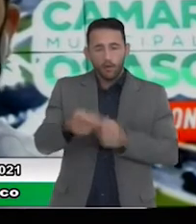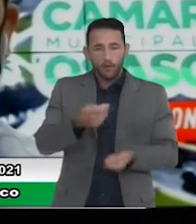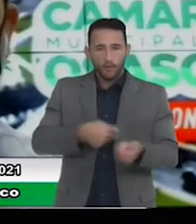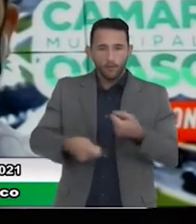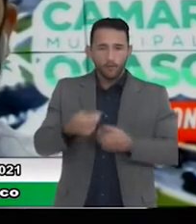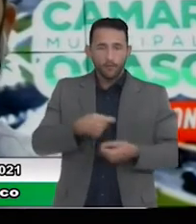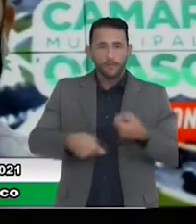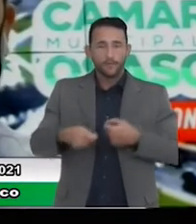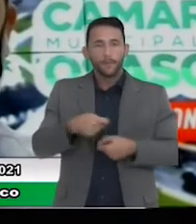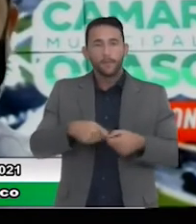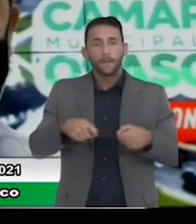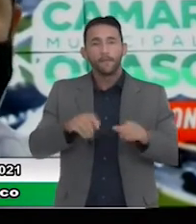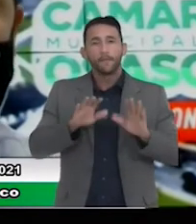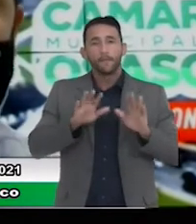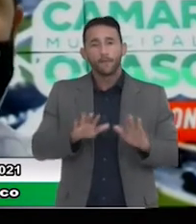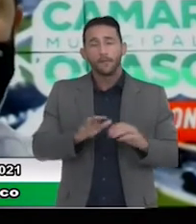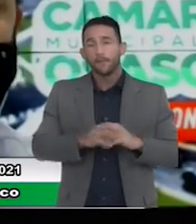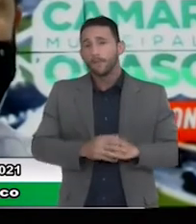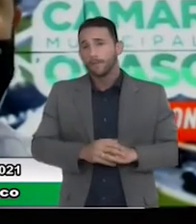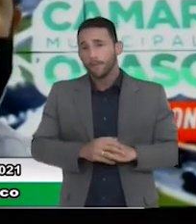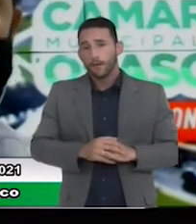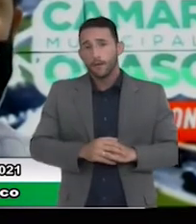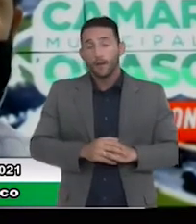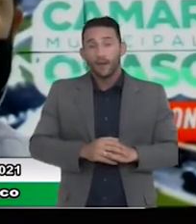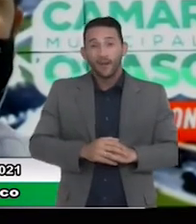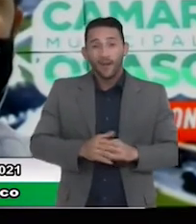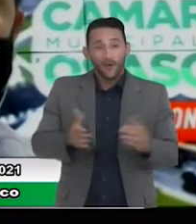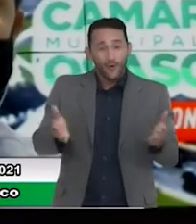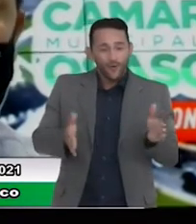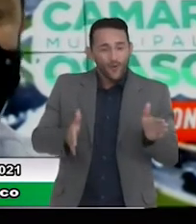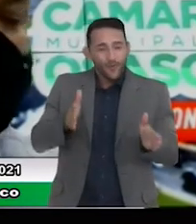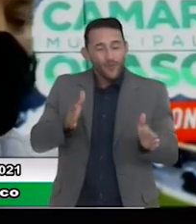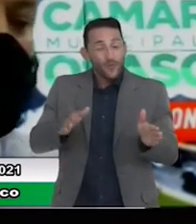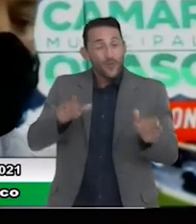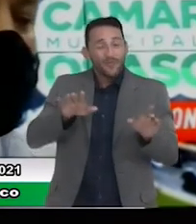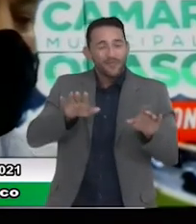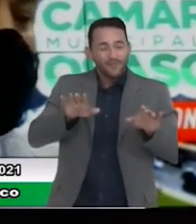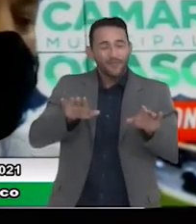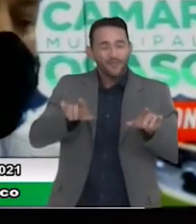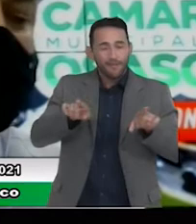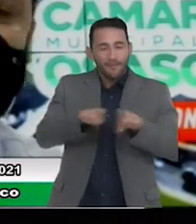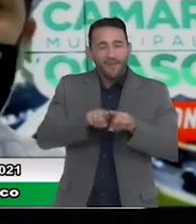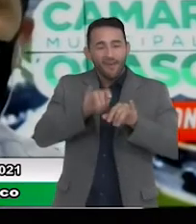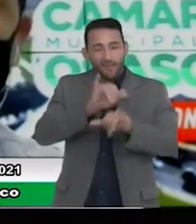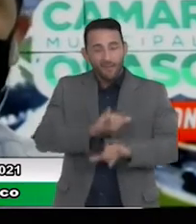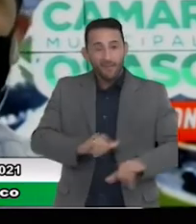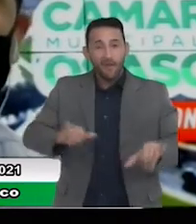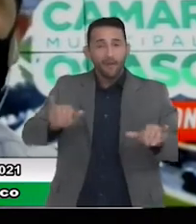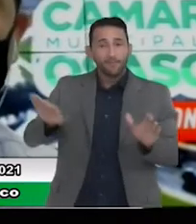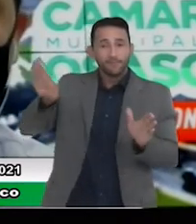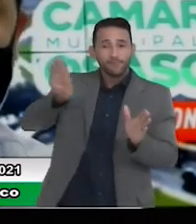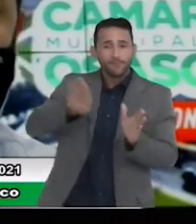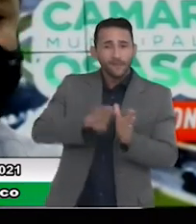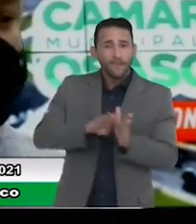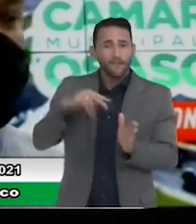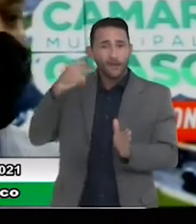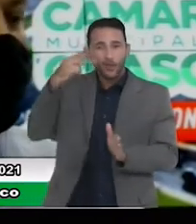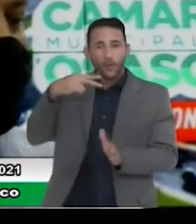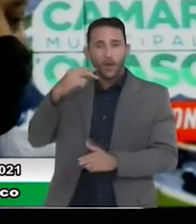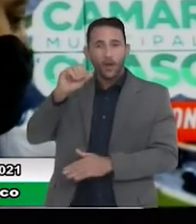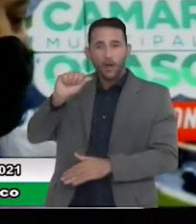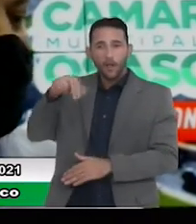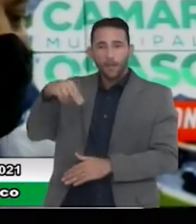E aproveitar o momento aqui para registrar a presença também da nossa nobre vereadora, Ana Paula Rossi.